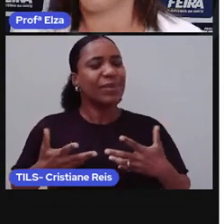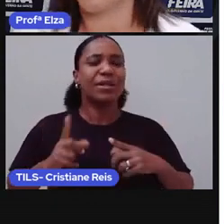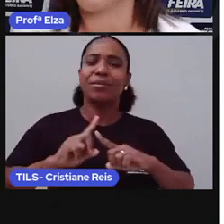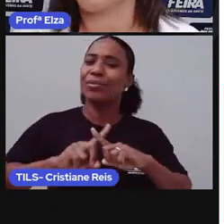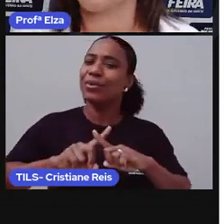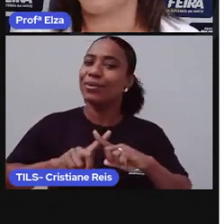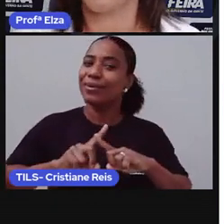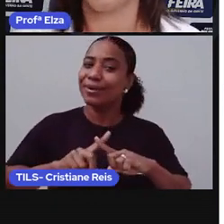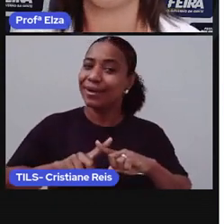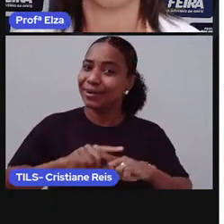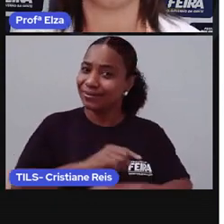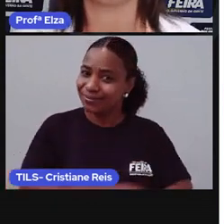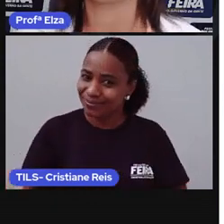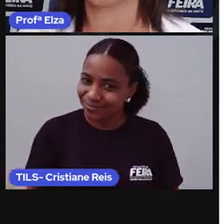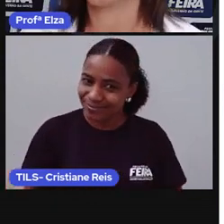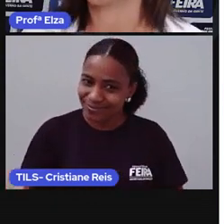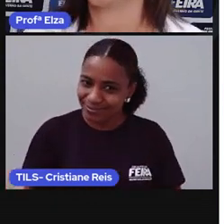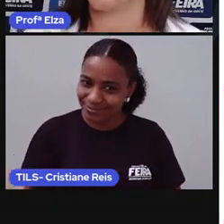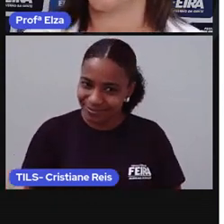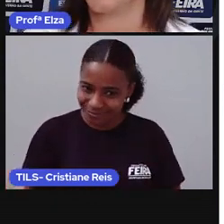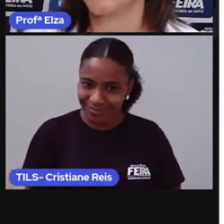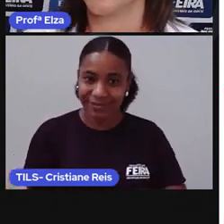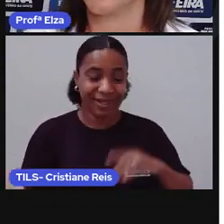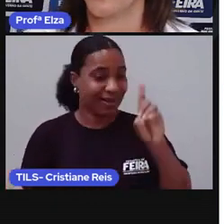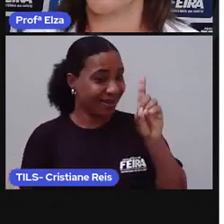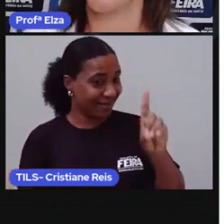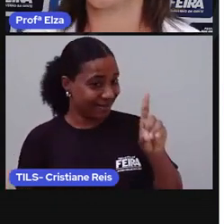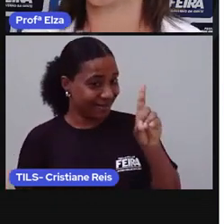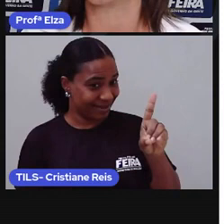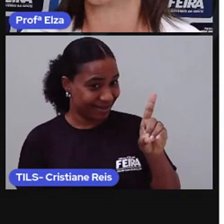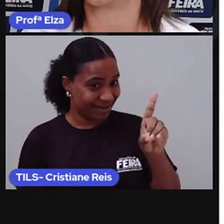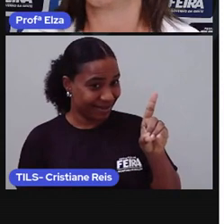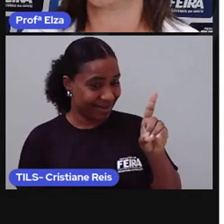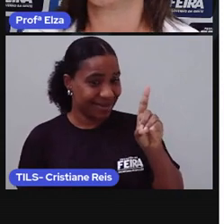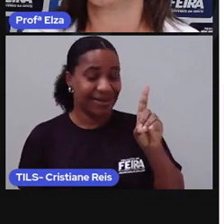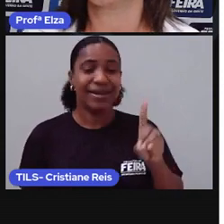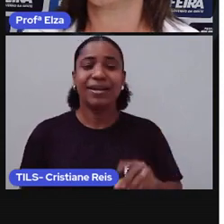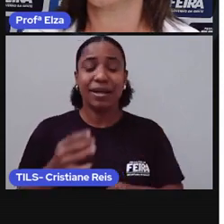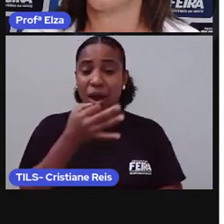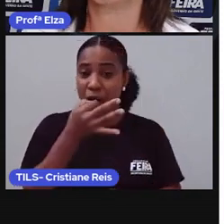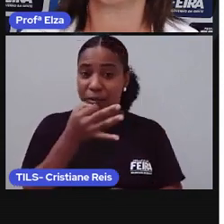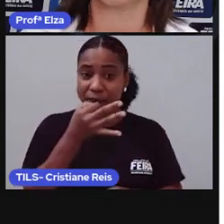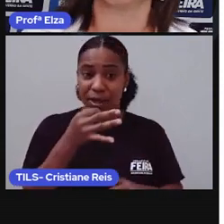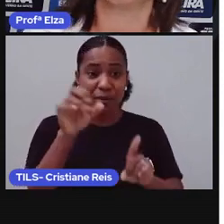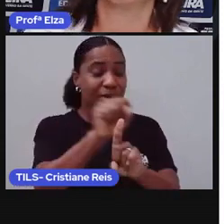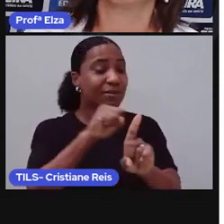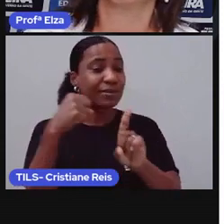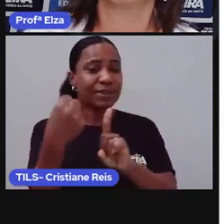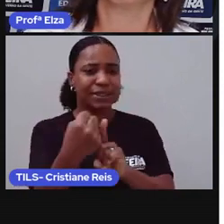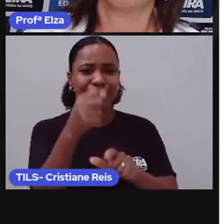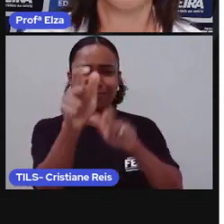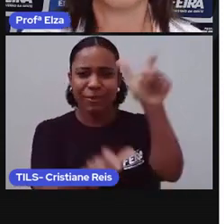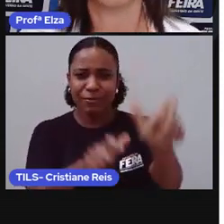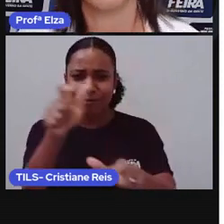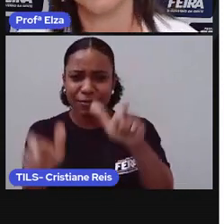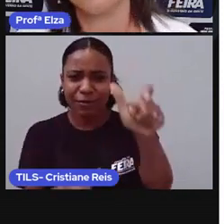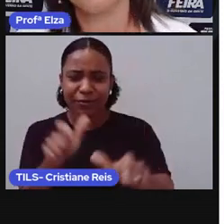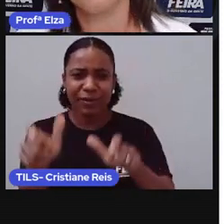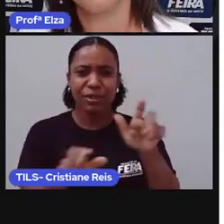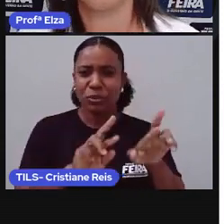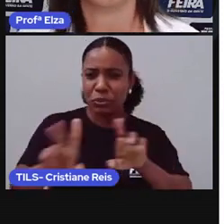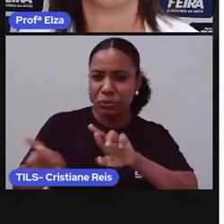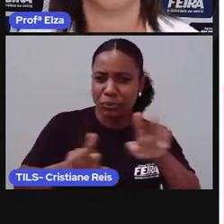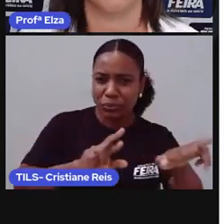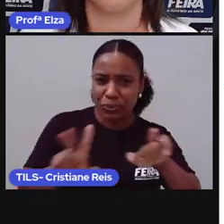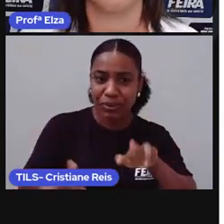sociedade, de um modo geral, aceita a diferença como algo positivo? Ou não? Por que sim?